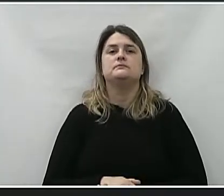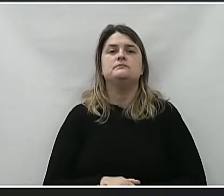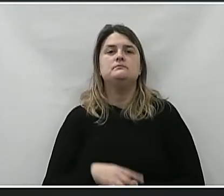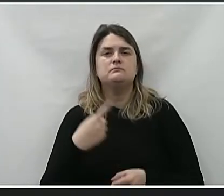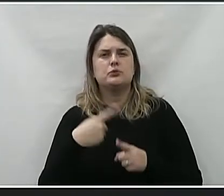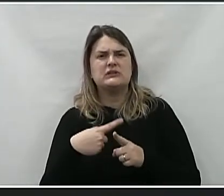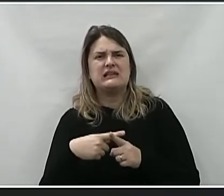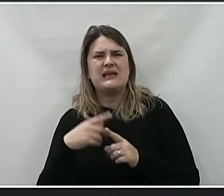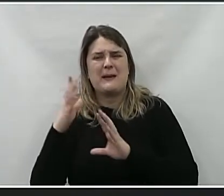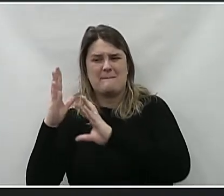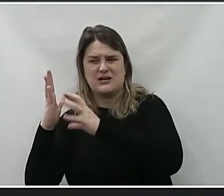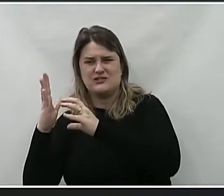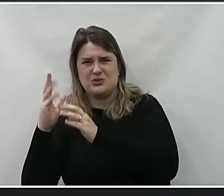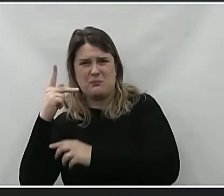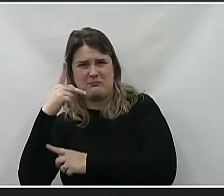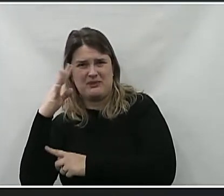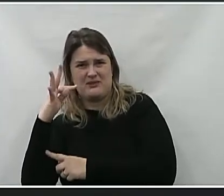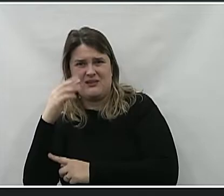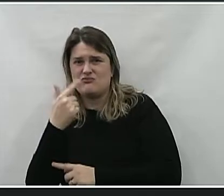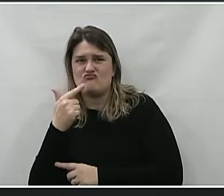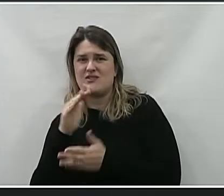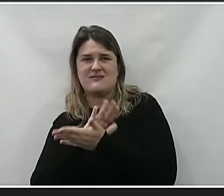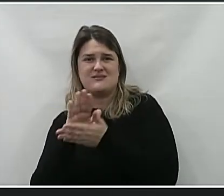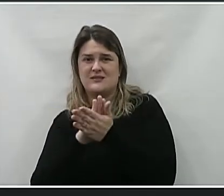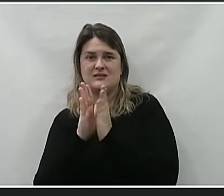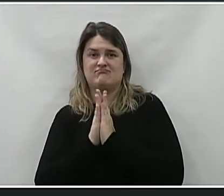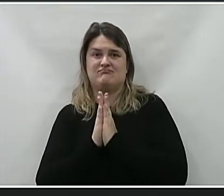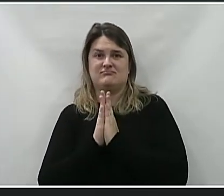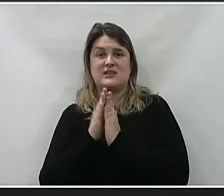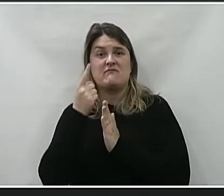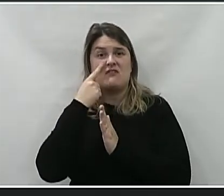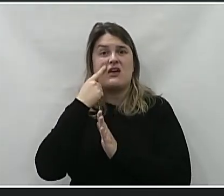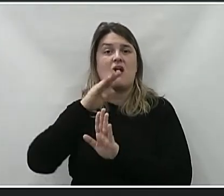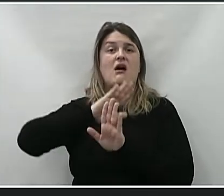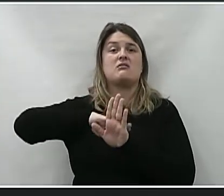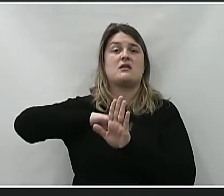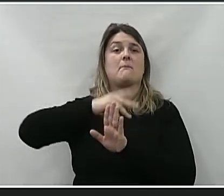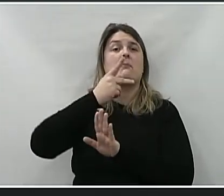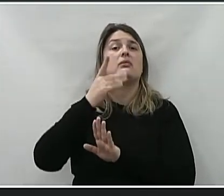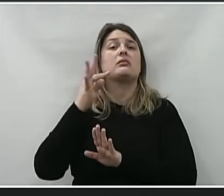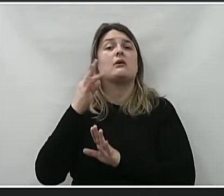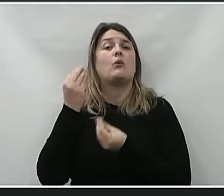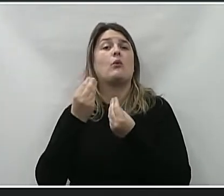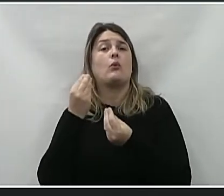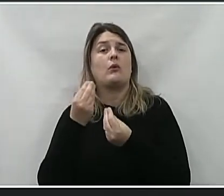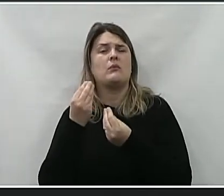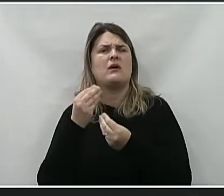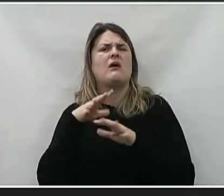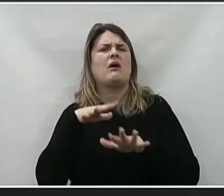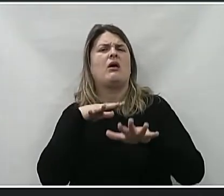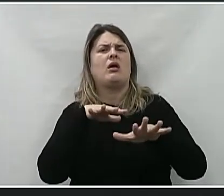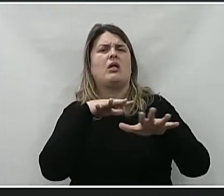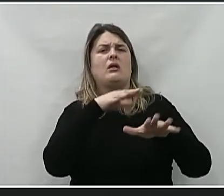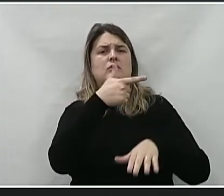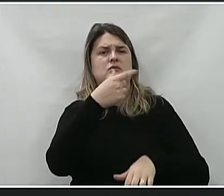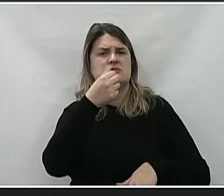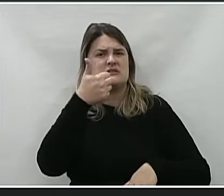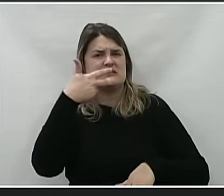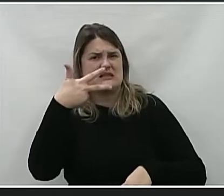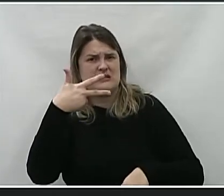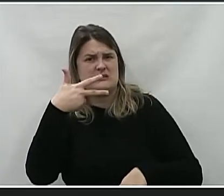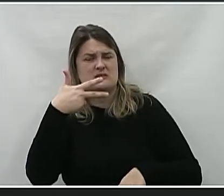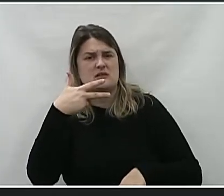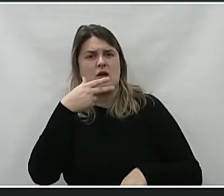Porque, de santo, o PT não tem nada. É só você pegar a história pregresso do PT e ver. E aquela manifestação, em 2013, onde o